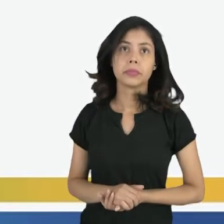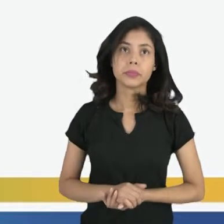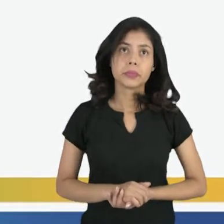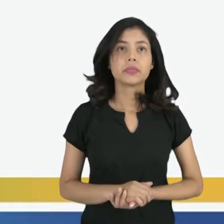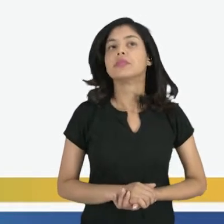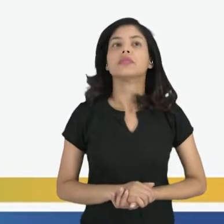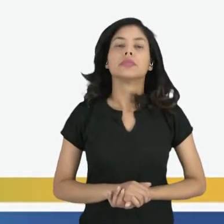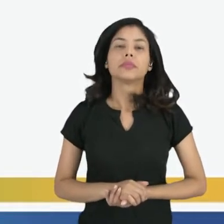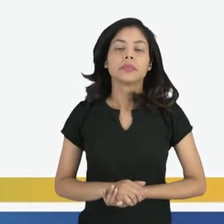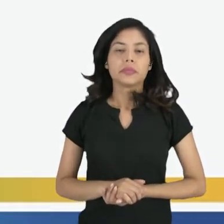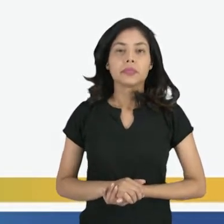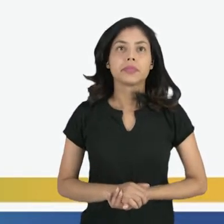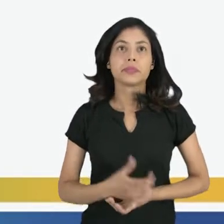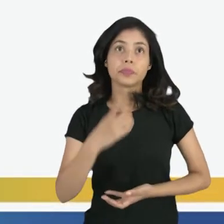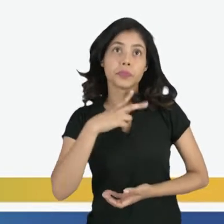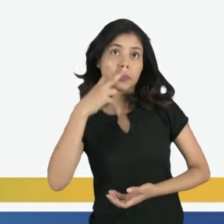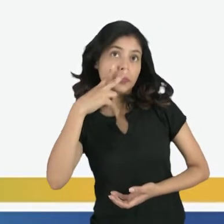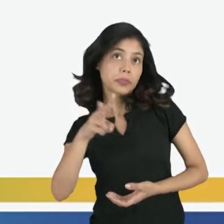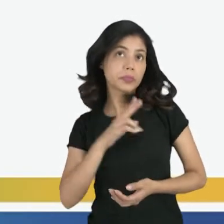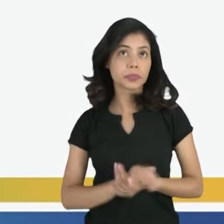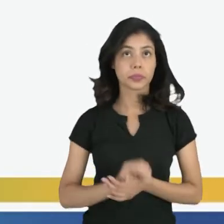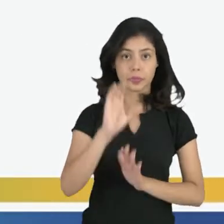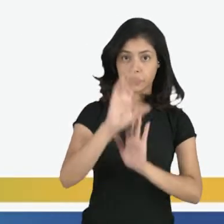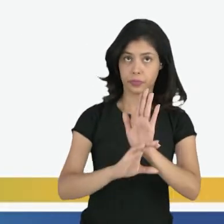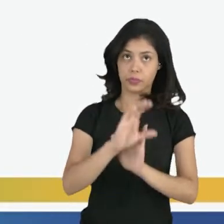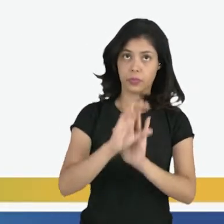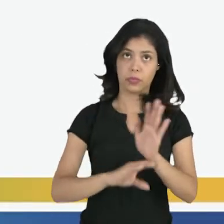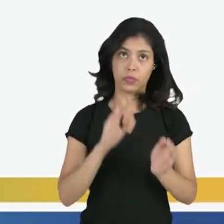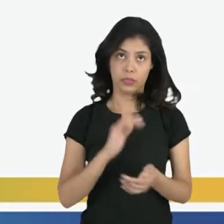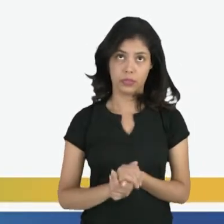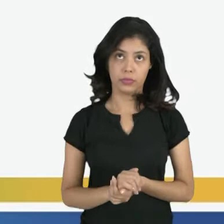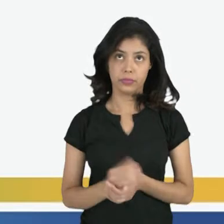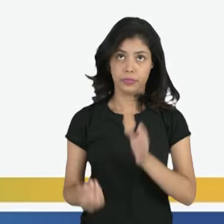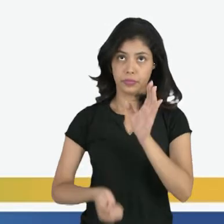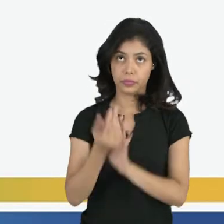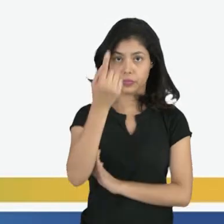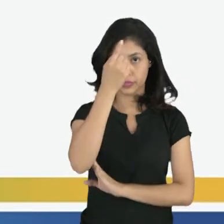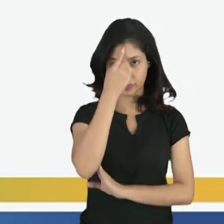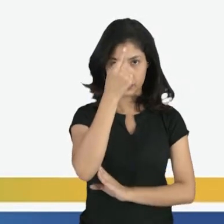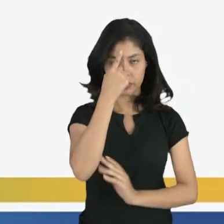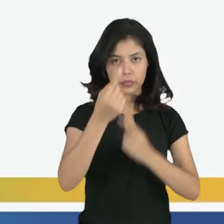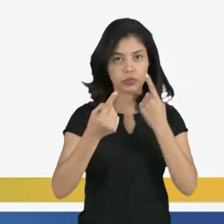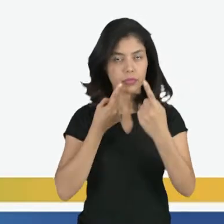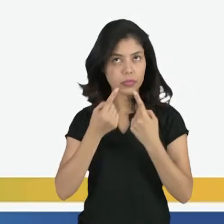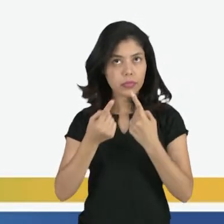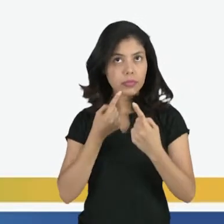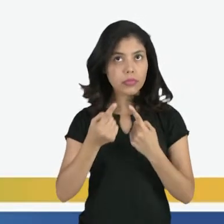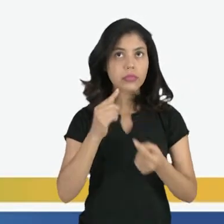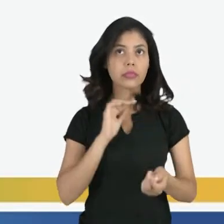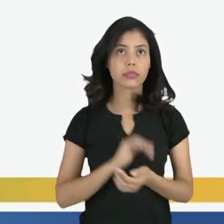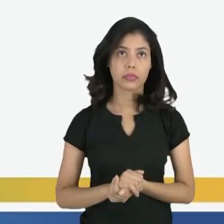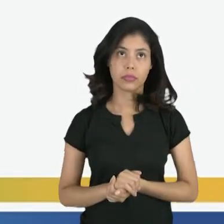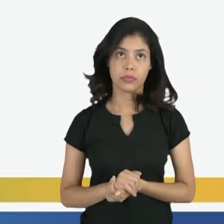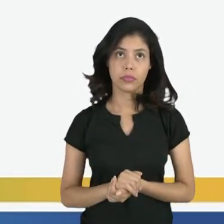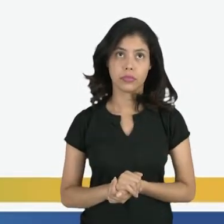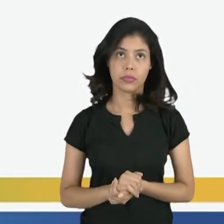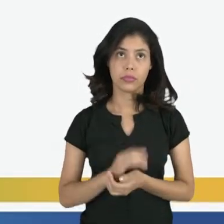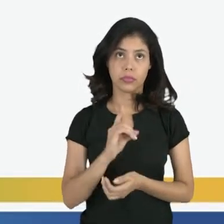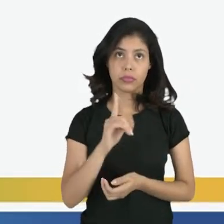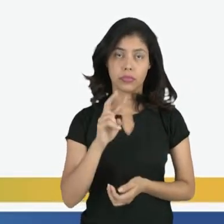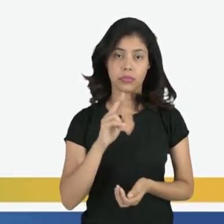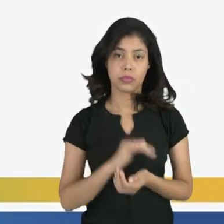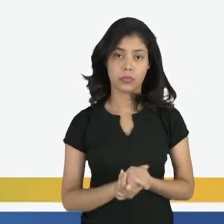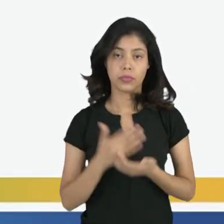Então, vamos lá. Tendo em vista os seus conceitos, foi criado, né? Foi o criador do pensamento dialético.